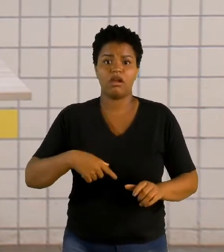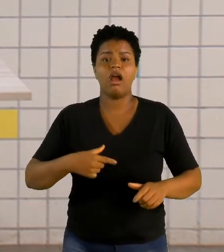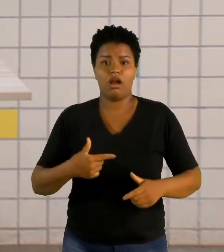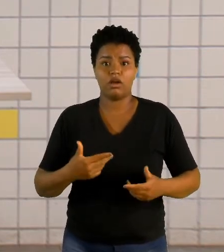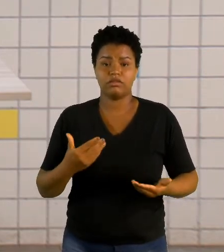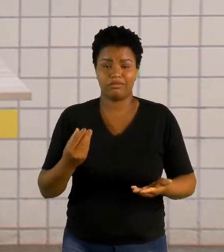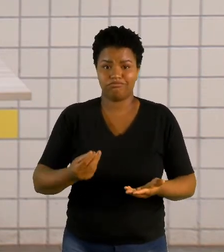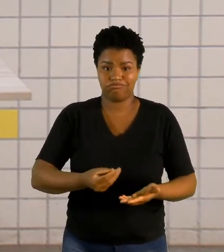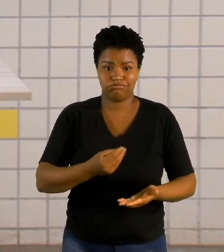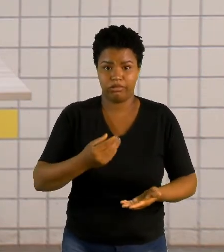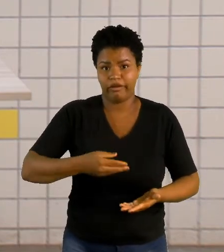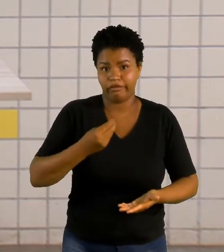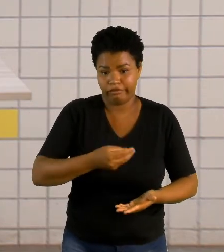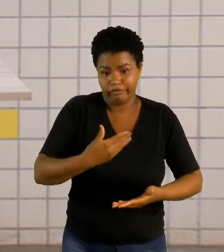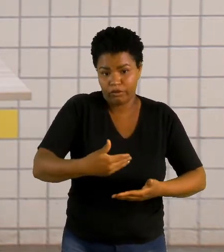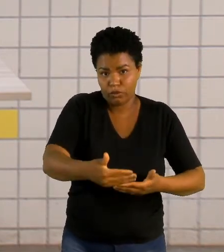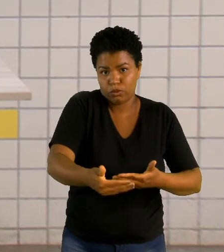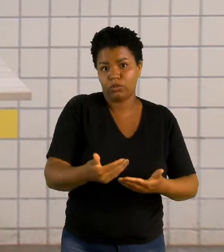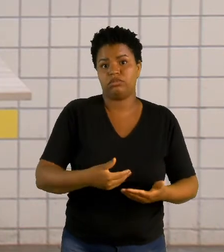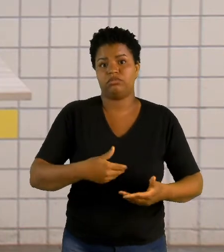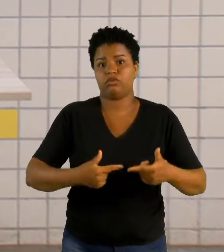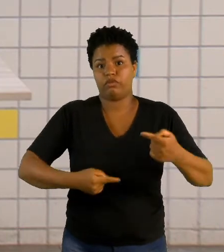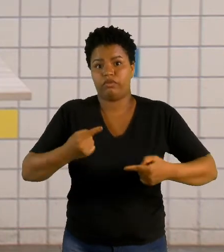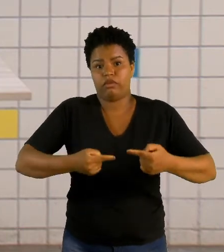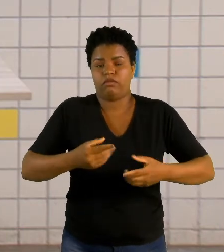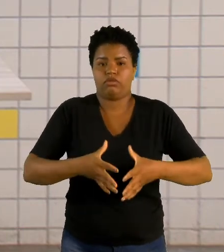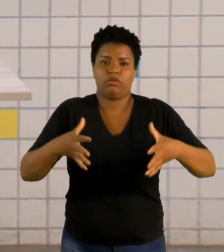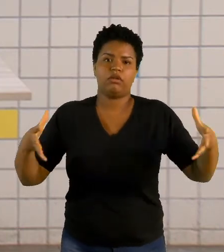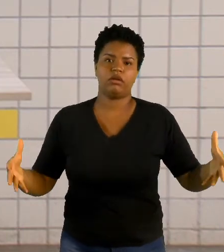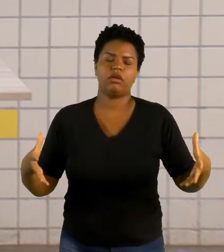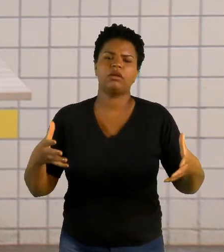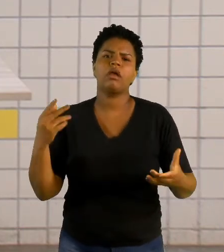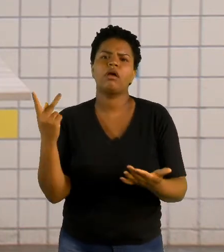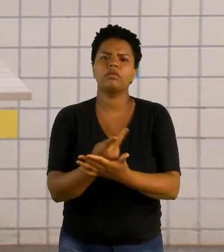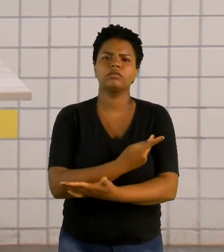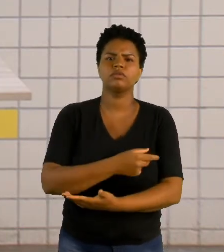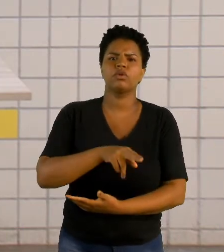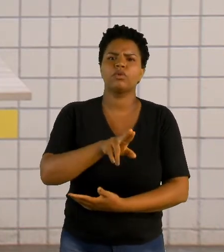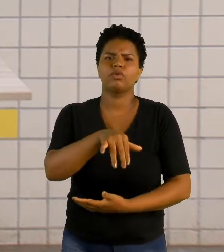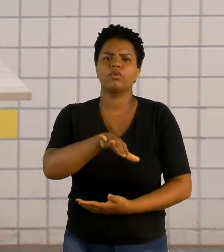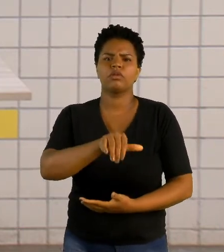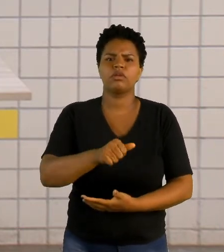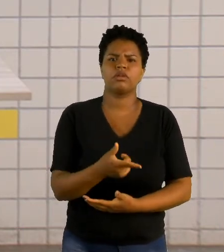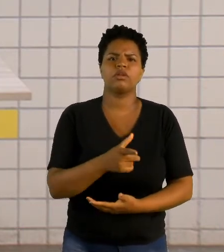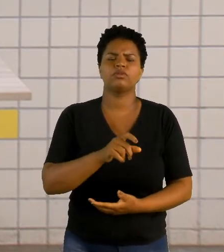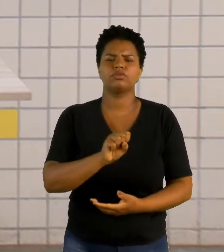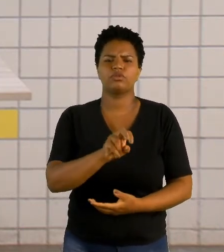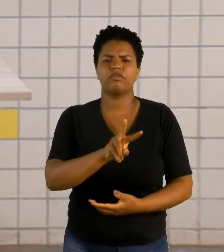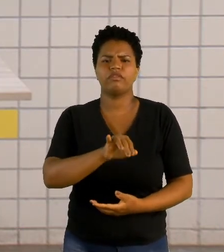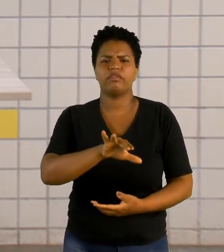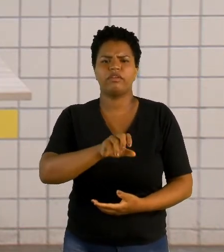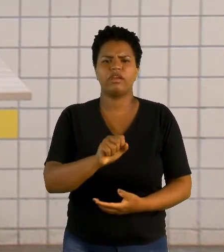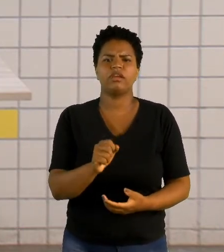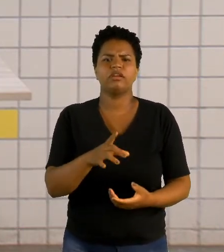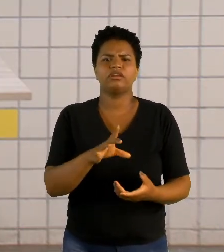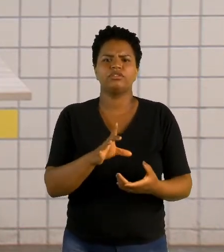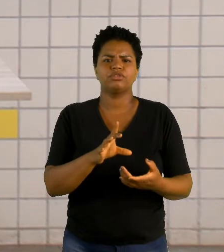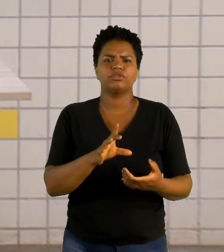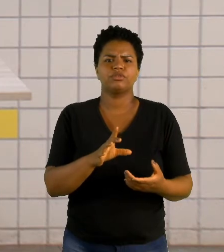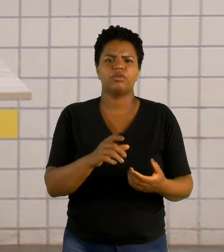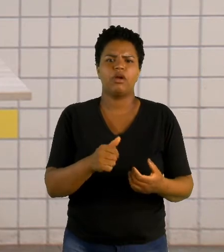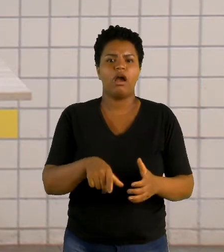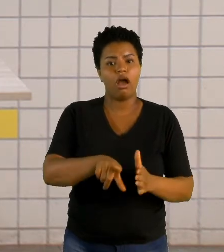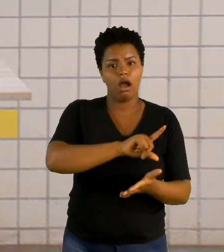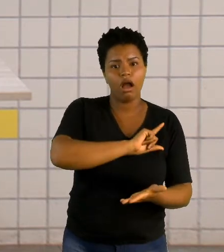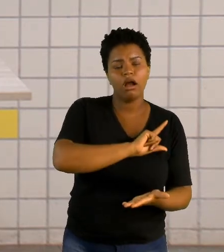muito maior, exatamente por quê? O que aconteceu quando a União Soviética se tornou, deixou de ser Rússia e passou a ser a União